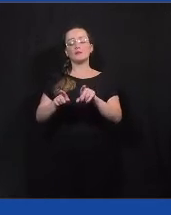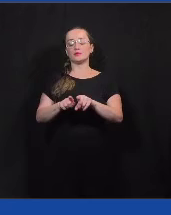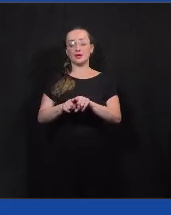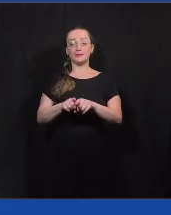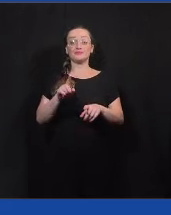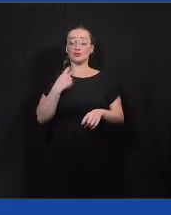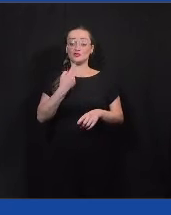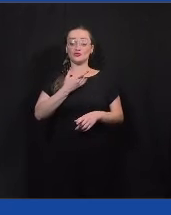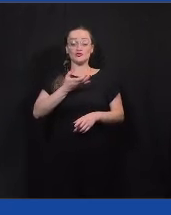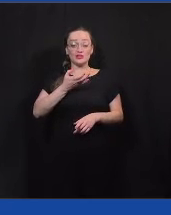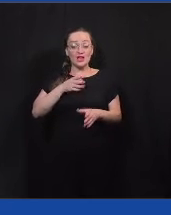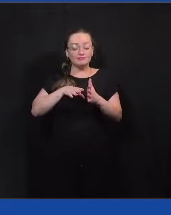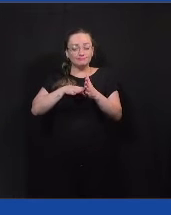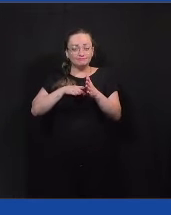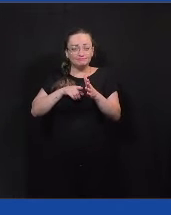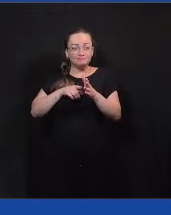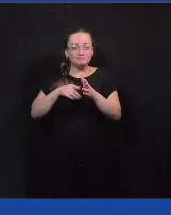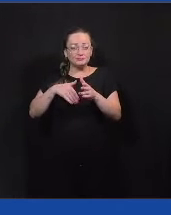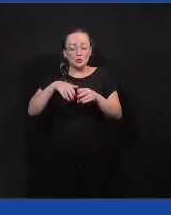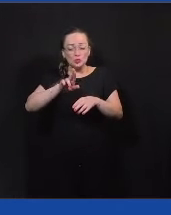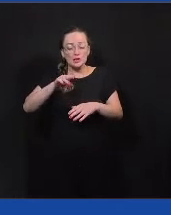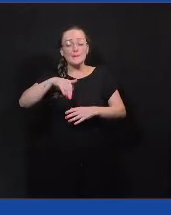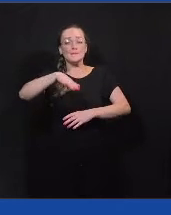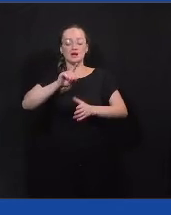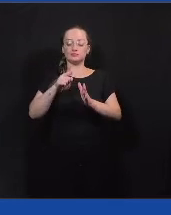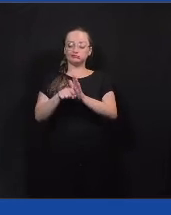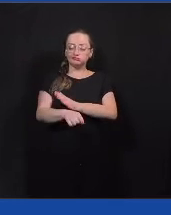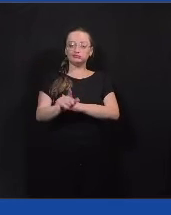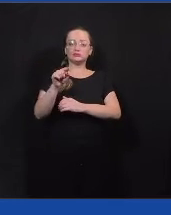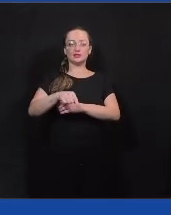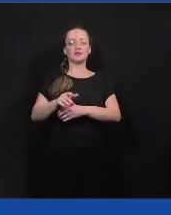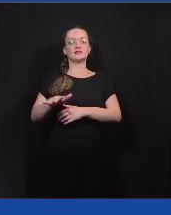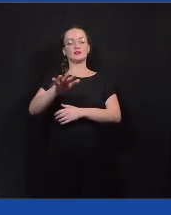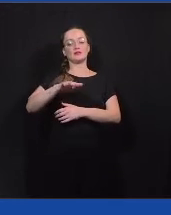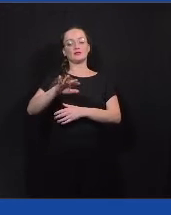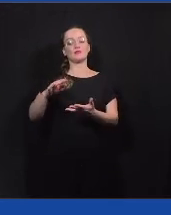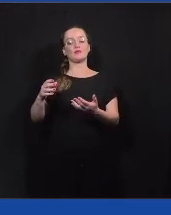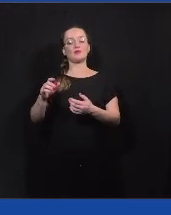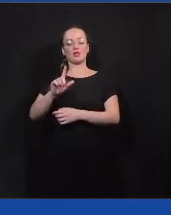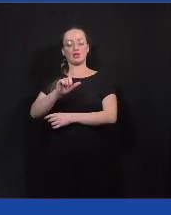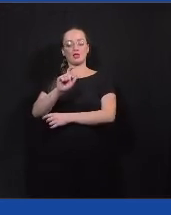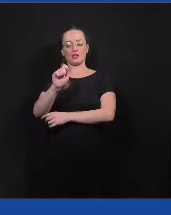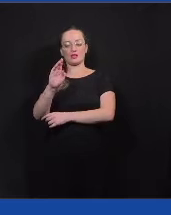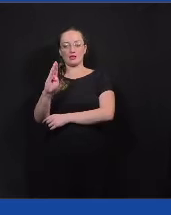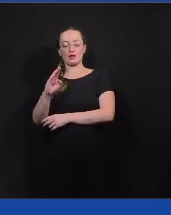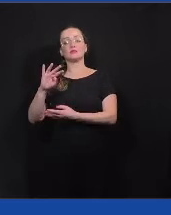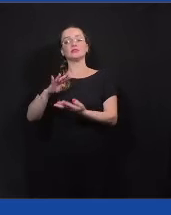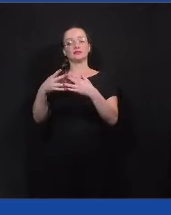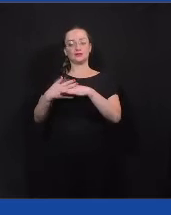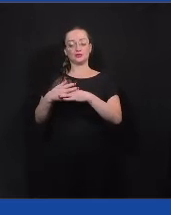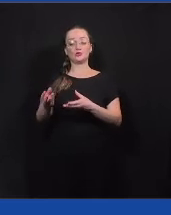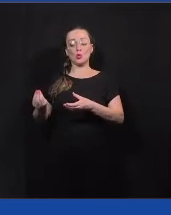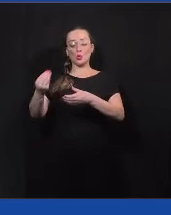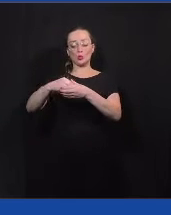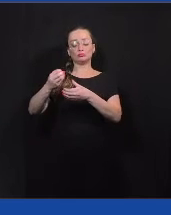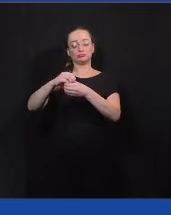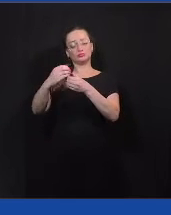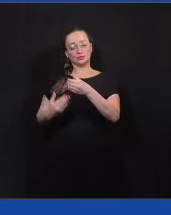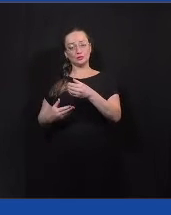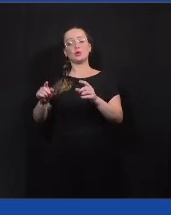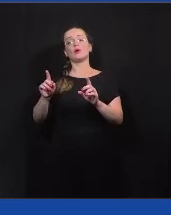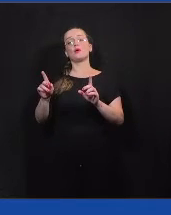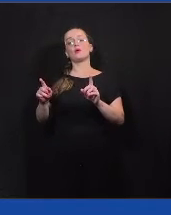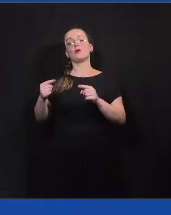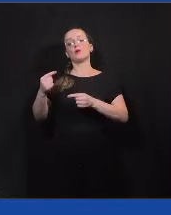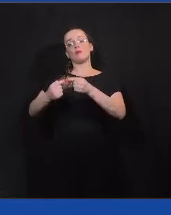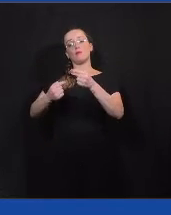explorar, quis explorar isso de forma um pouco mais aprofundada agora no Lab Cidadania. Então, a gente trouxe esses conteúdos de educação política e cidadania para